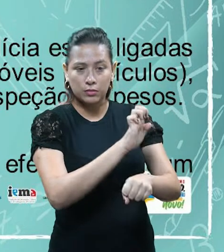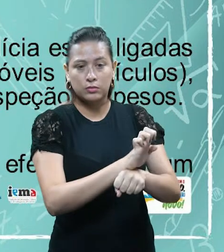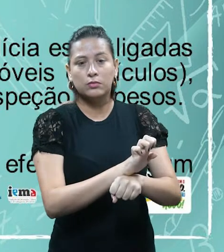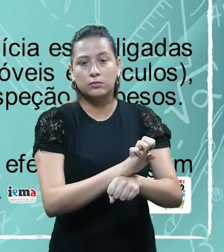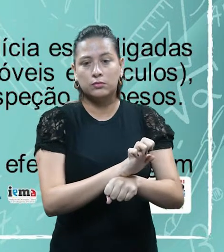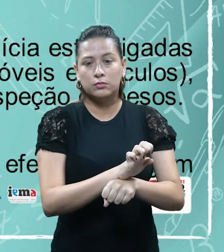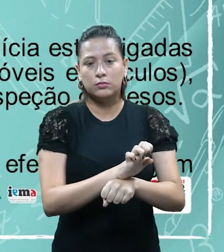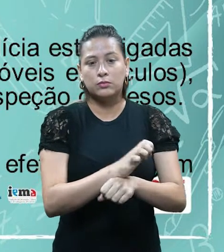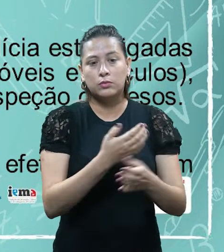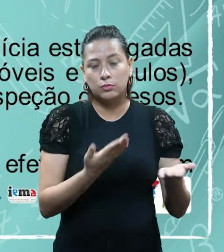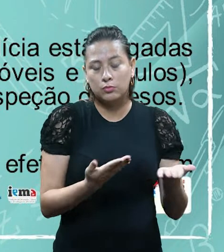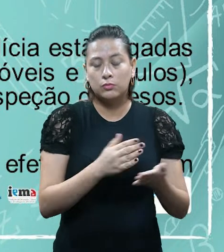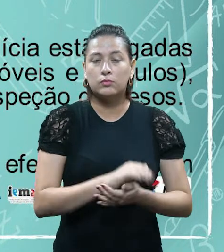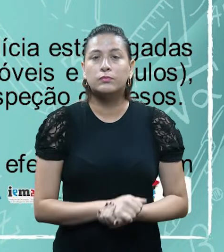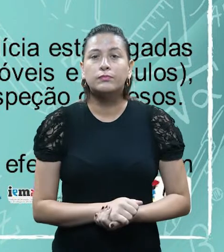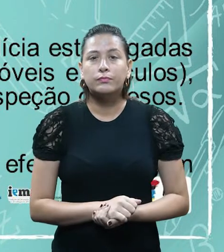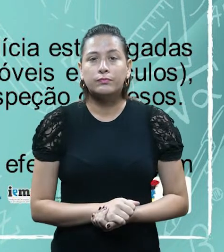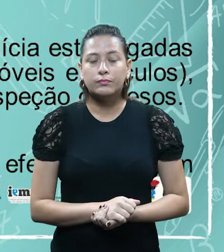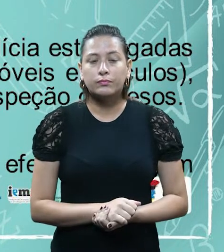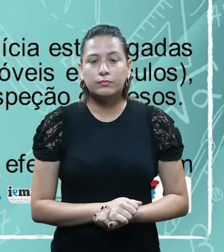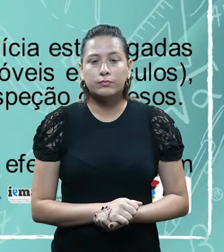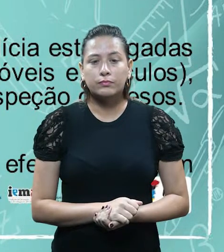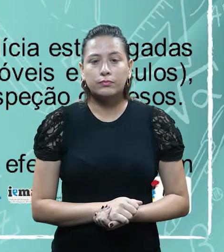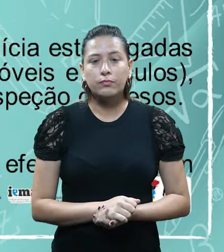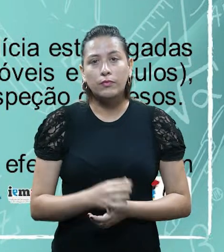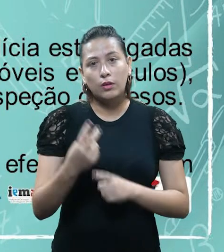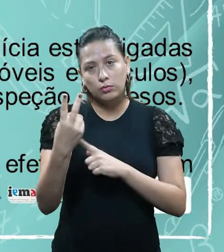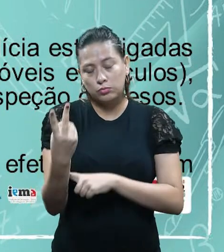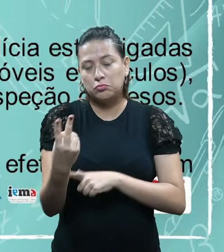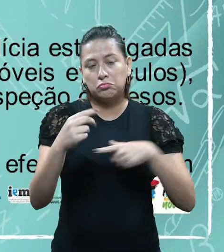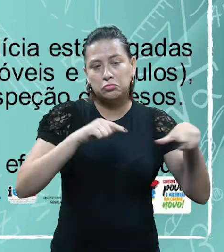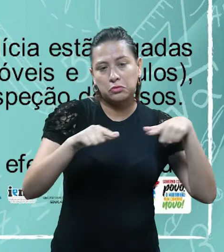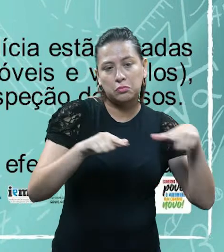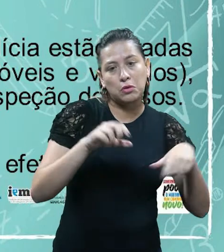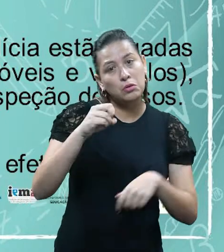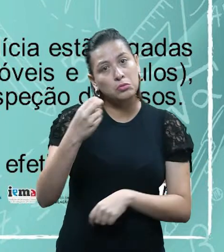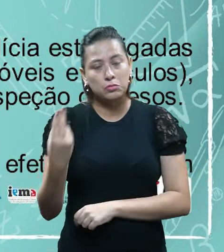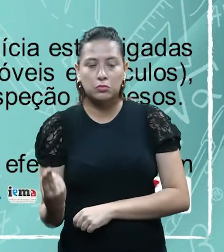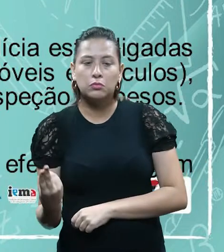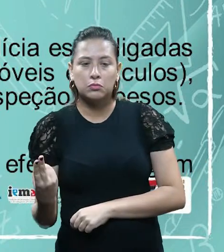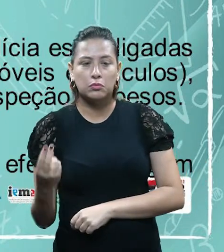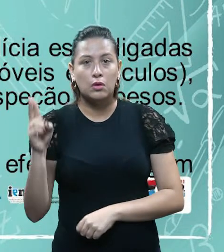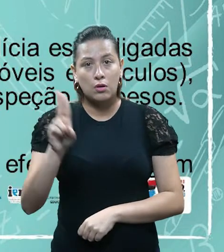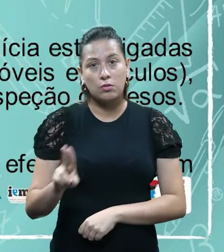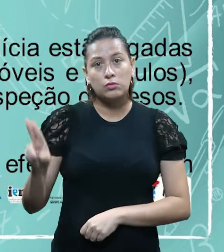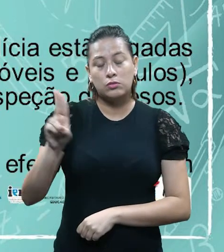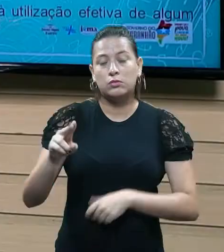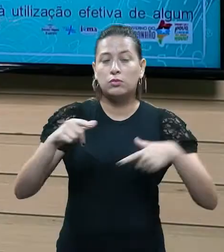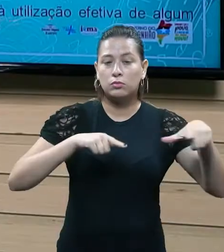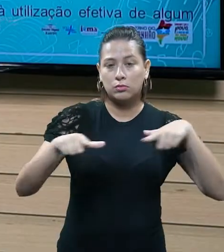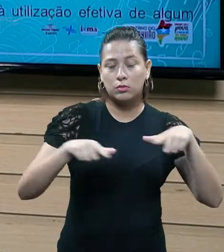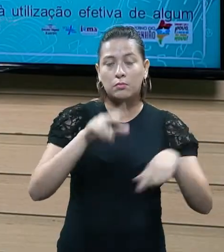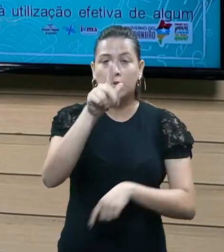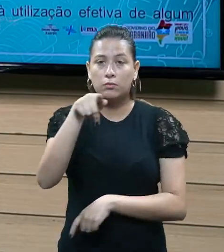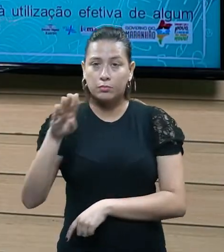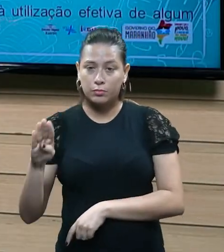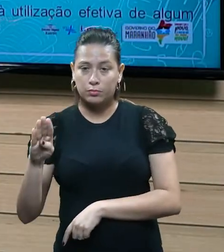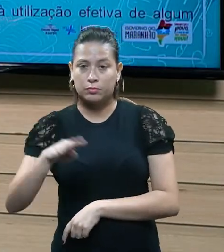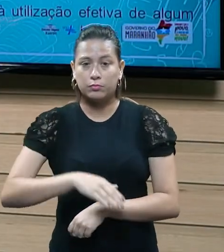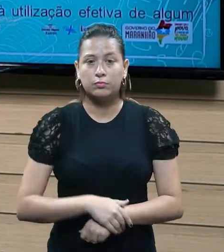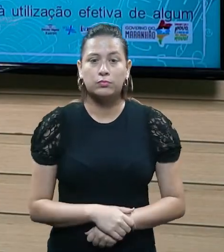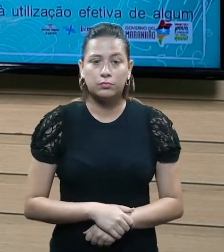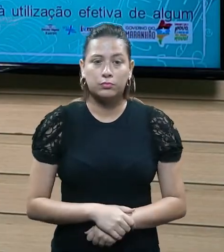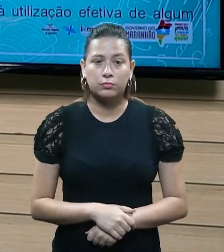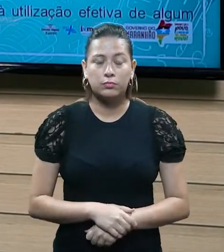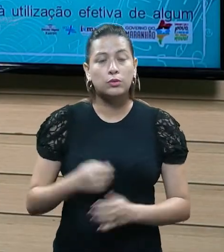serviços, né, exercício regular do poder de polícia, ou a utilização de um serviço público em específico, né, ele